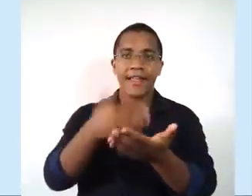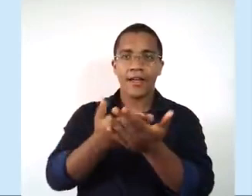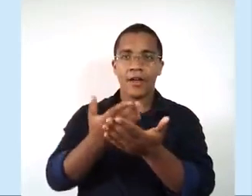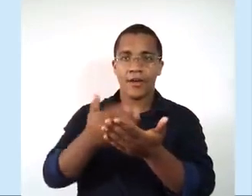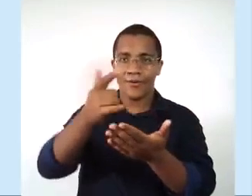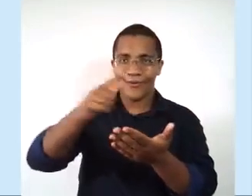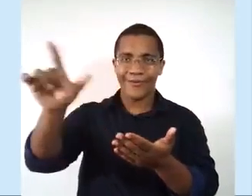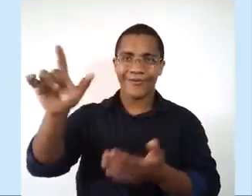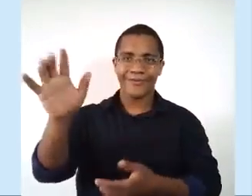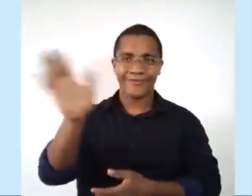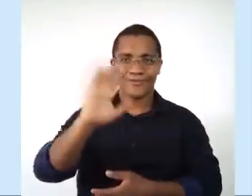Valeu.